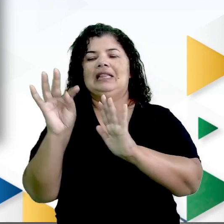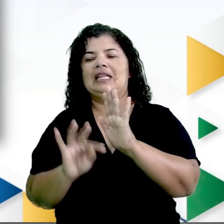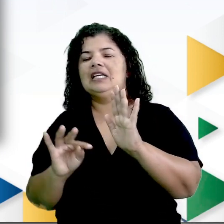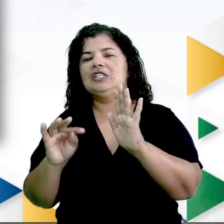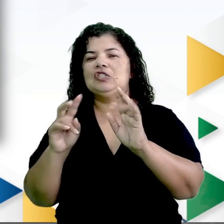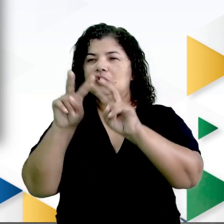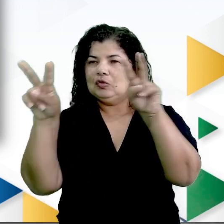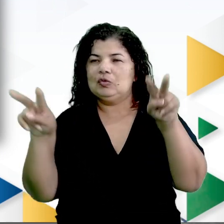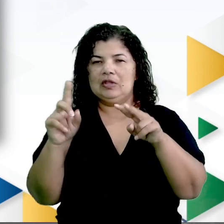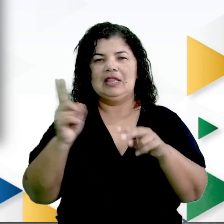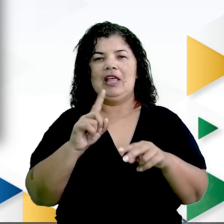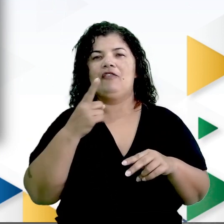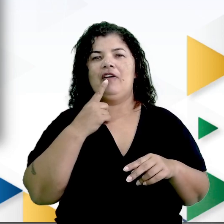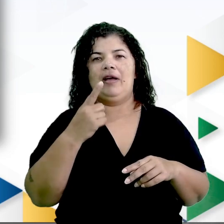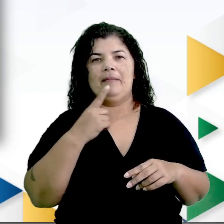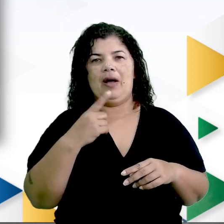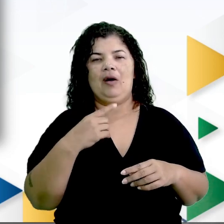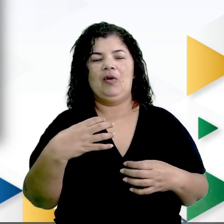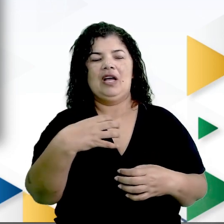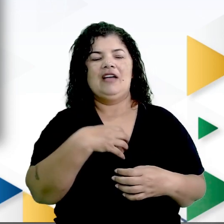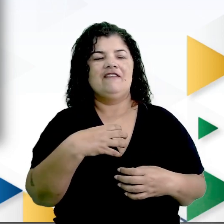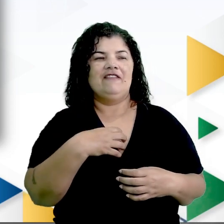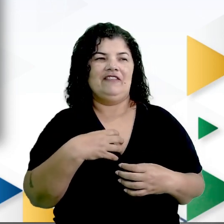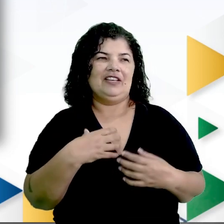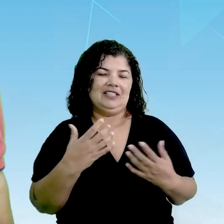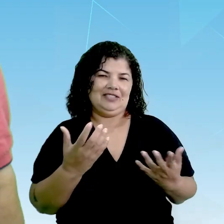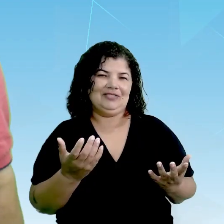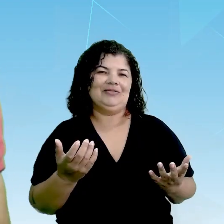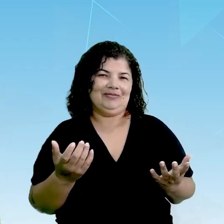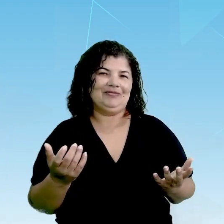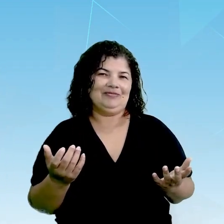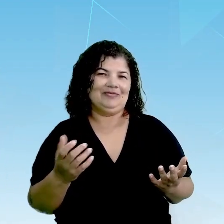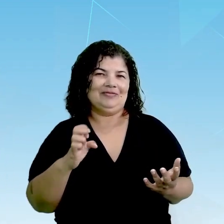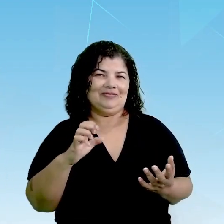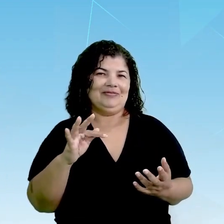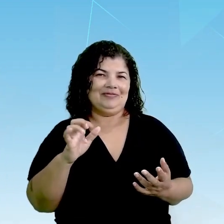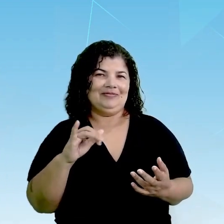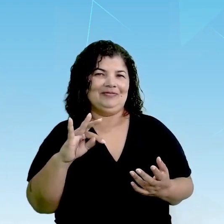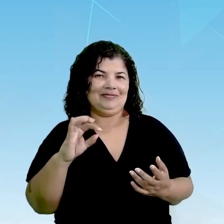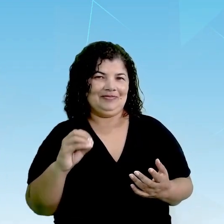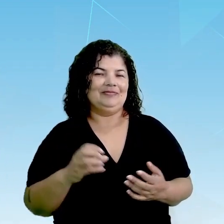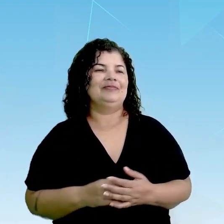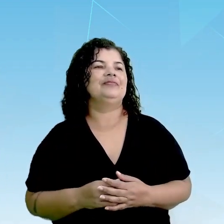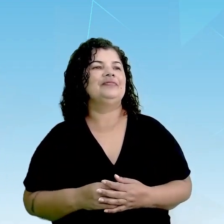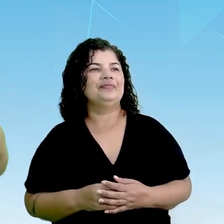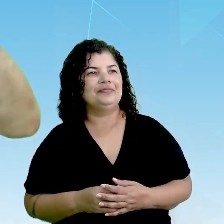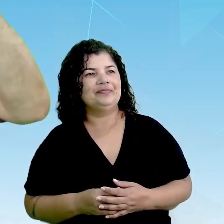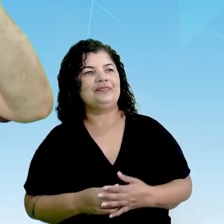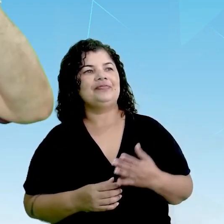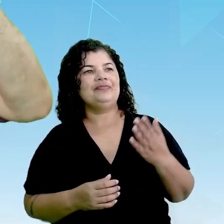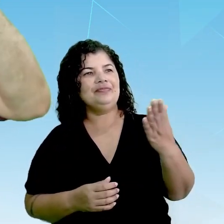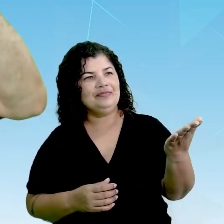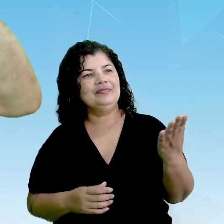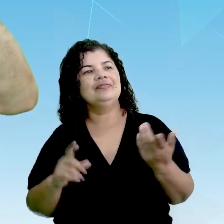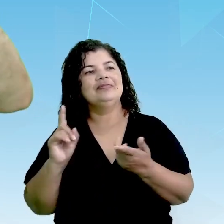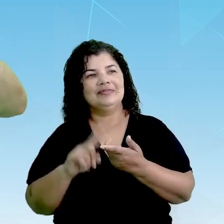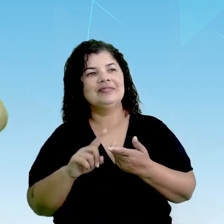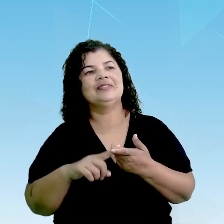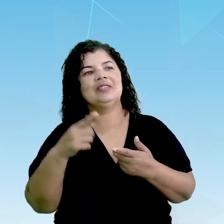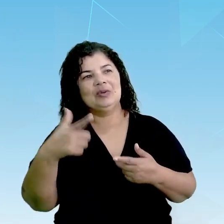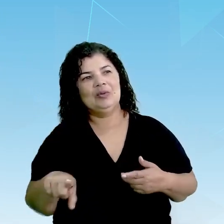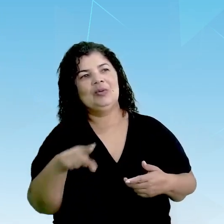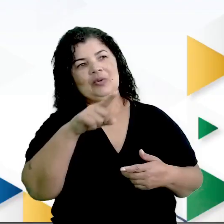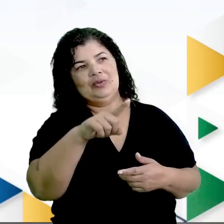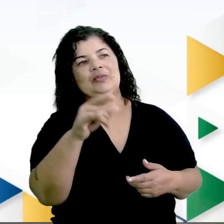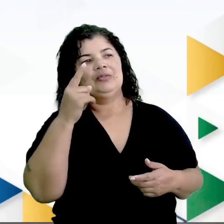verbal, o efeito de sentido. Olhando para mim mais uma vez, nós temos a questão do efeito de sentido, está certo?